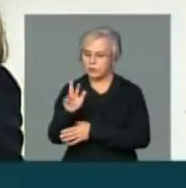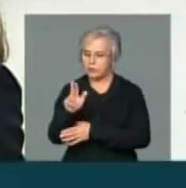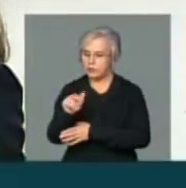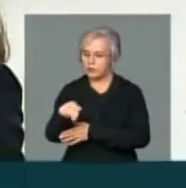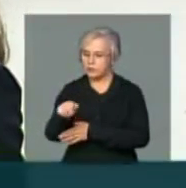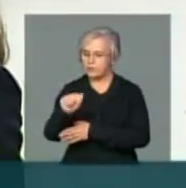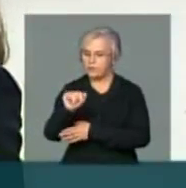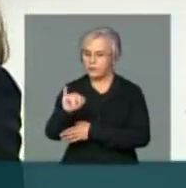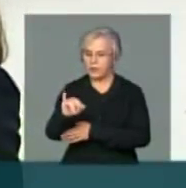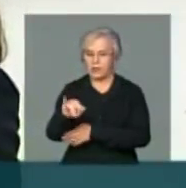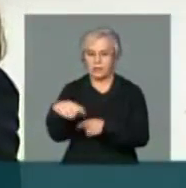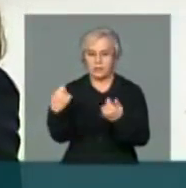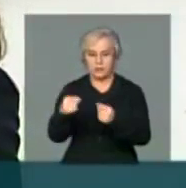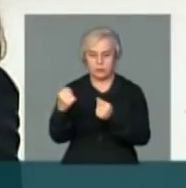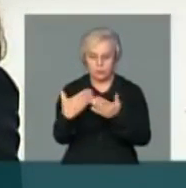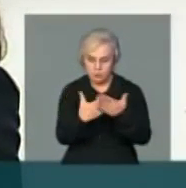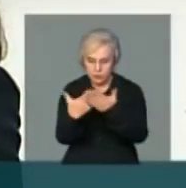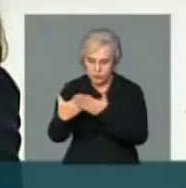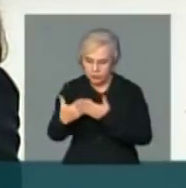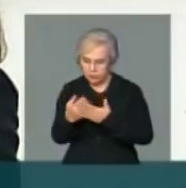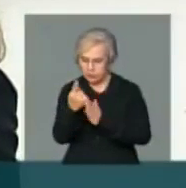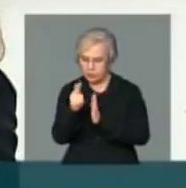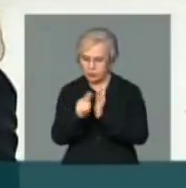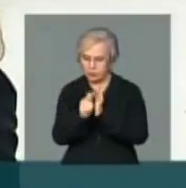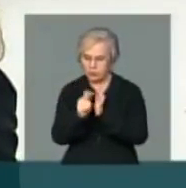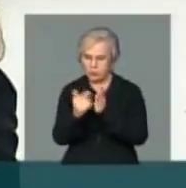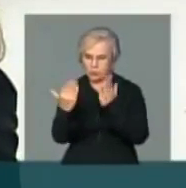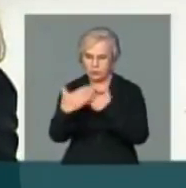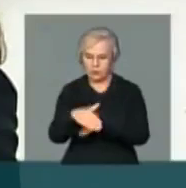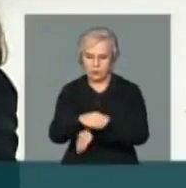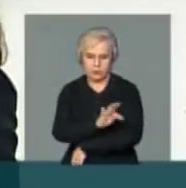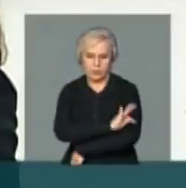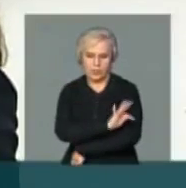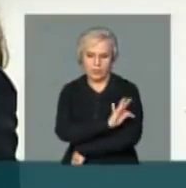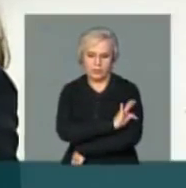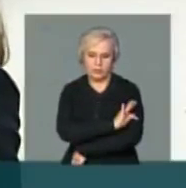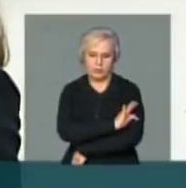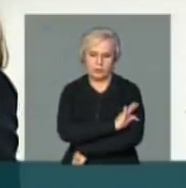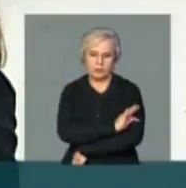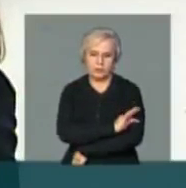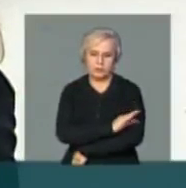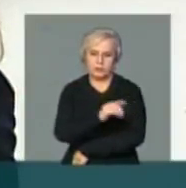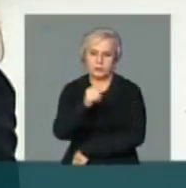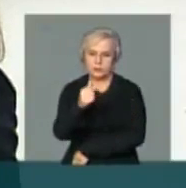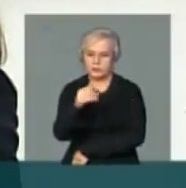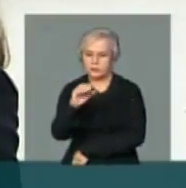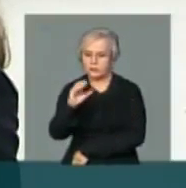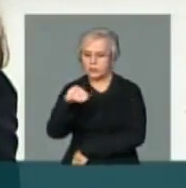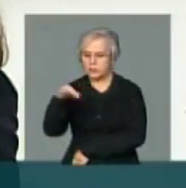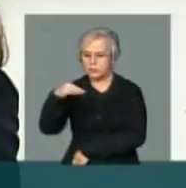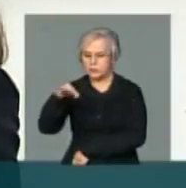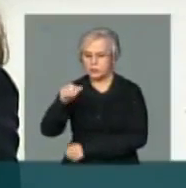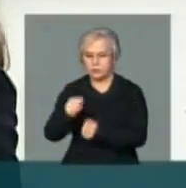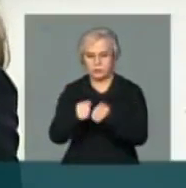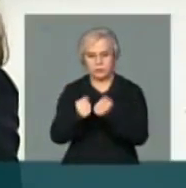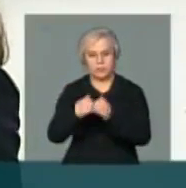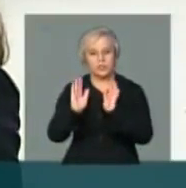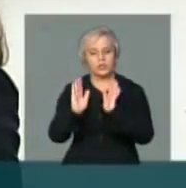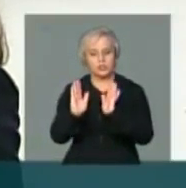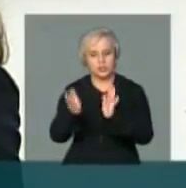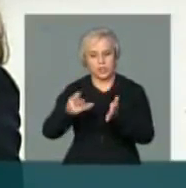exame de um documento de viabilidade técnica de 700 páginas que já foram